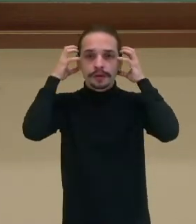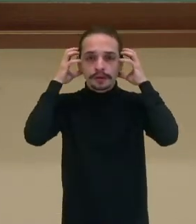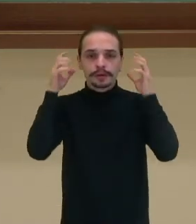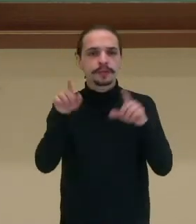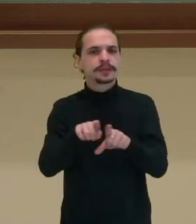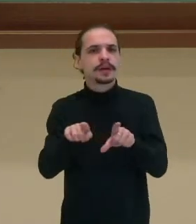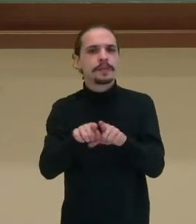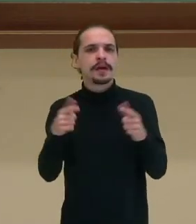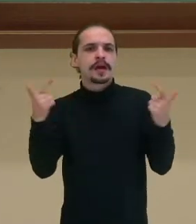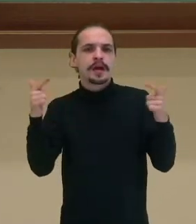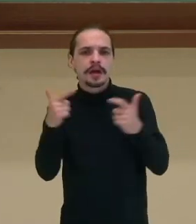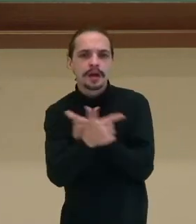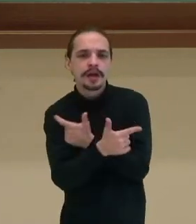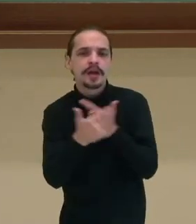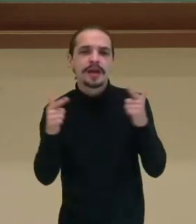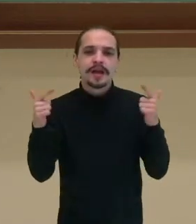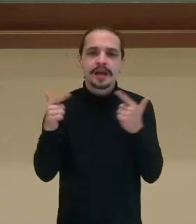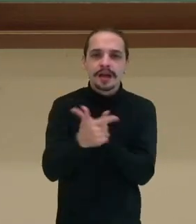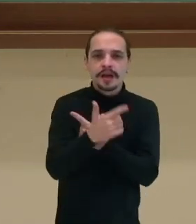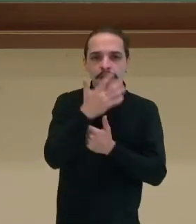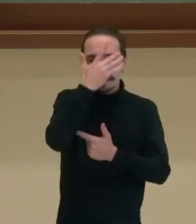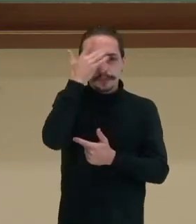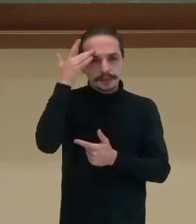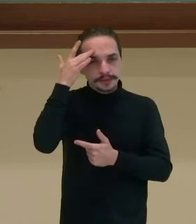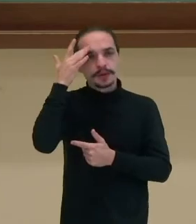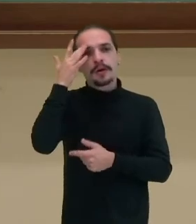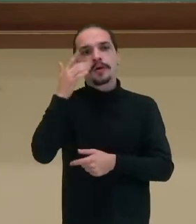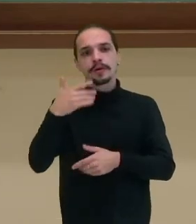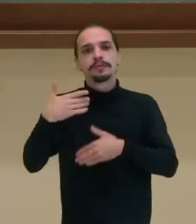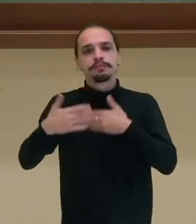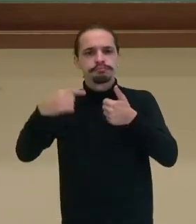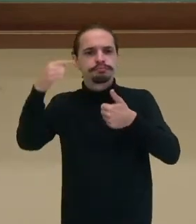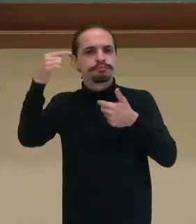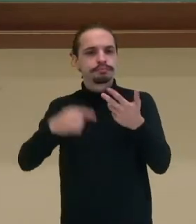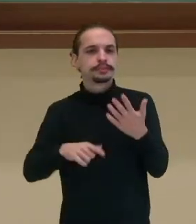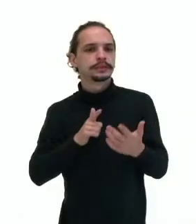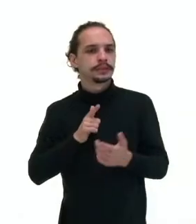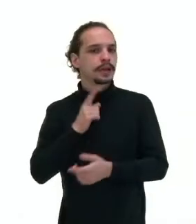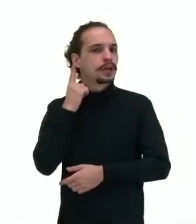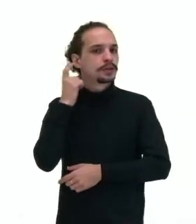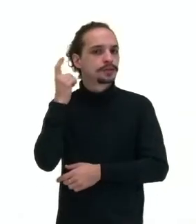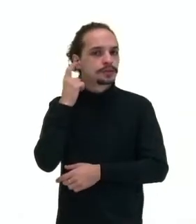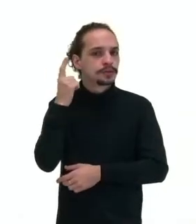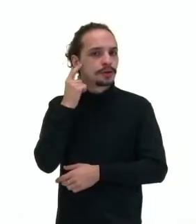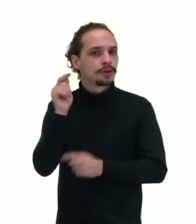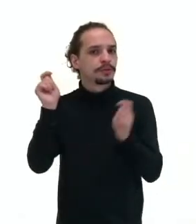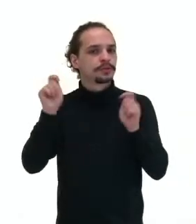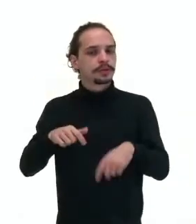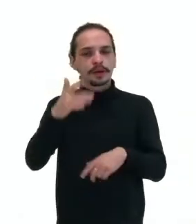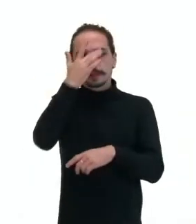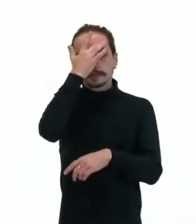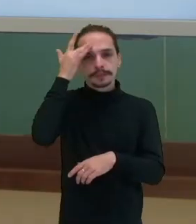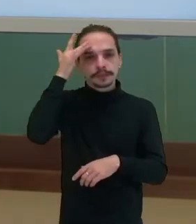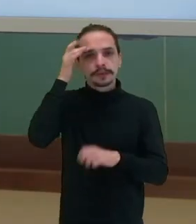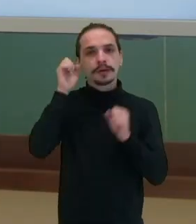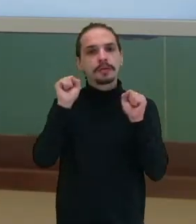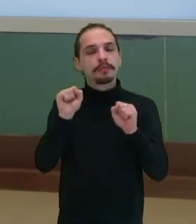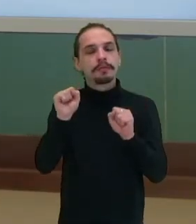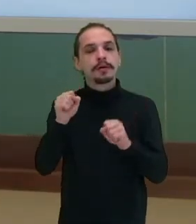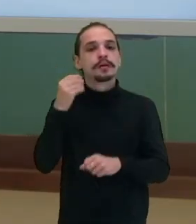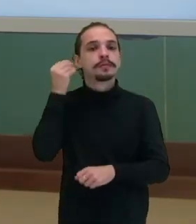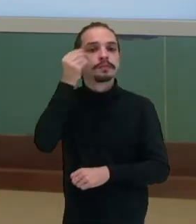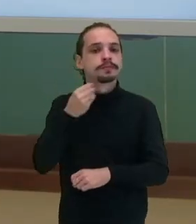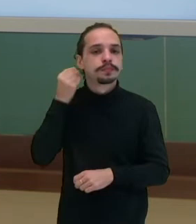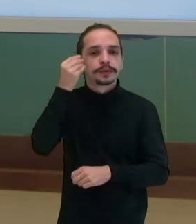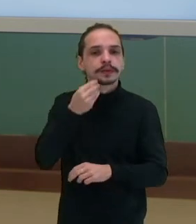risada de pessoas, né? Ribeirinhas. Então, vai propor várias sonoridades para fazer com que as pessoas tenham uma experiência